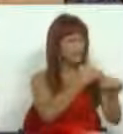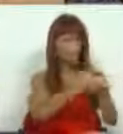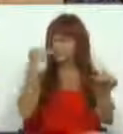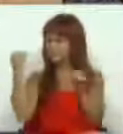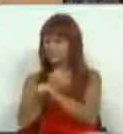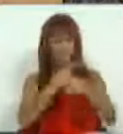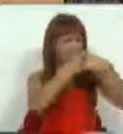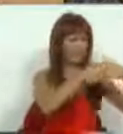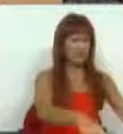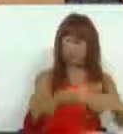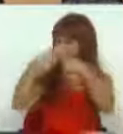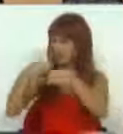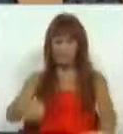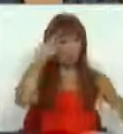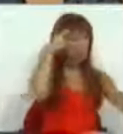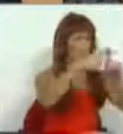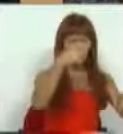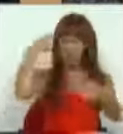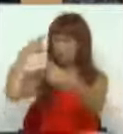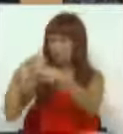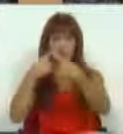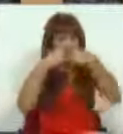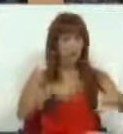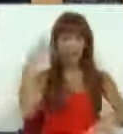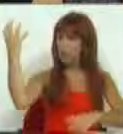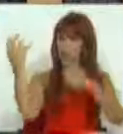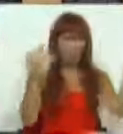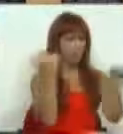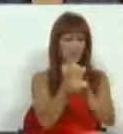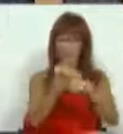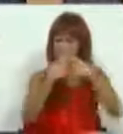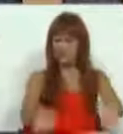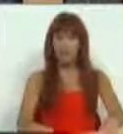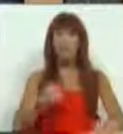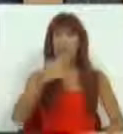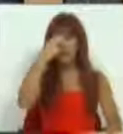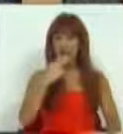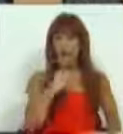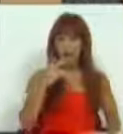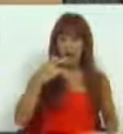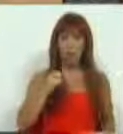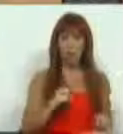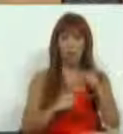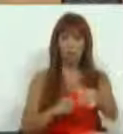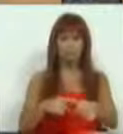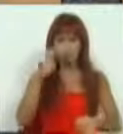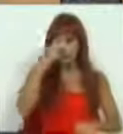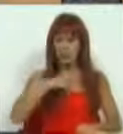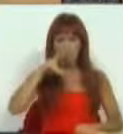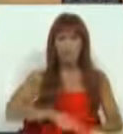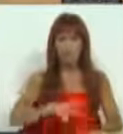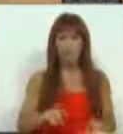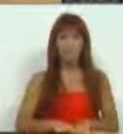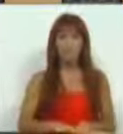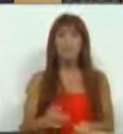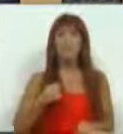distintas, de objetivos distintos e culturas distintas de serviço. Isto será um erro histórico em Portugal. Em terceiro